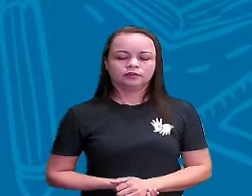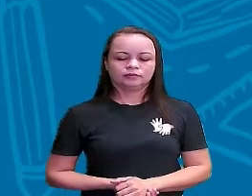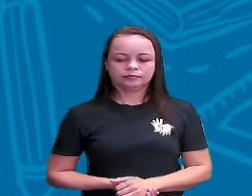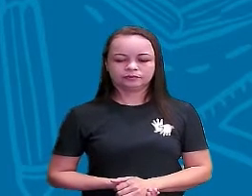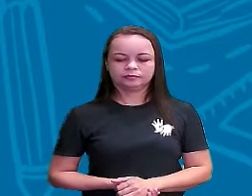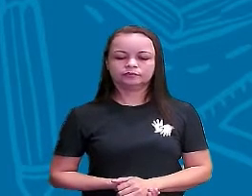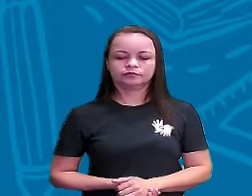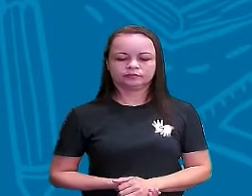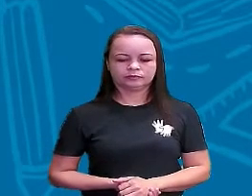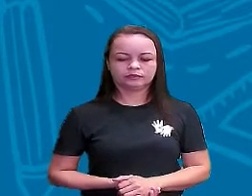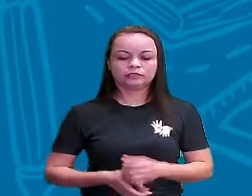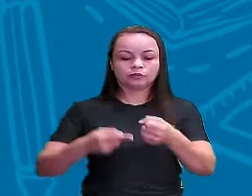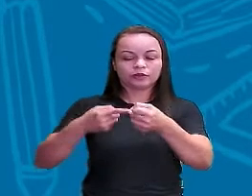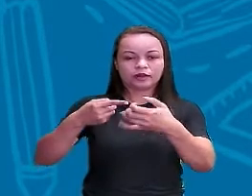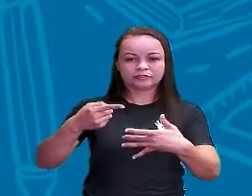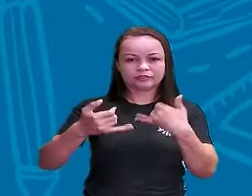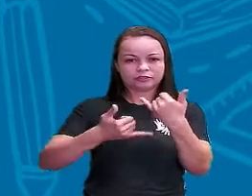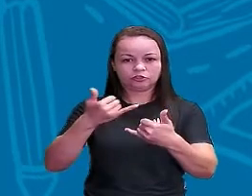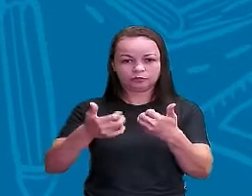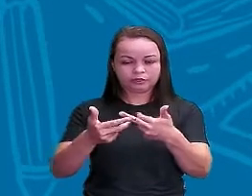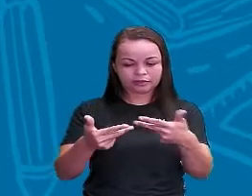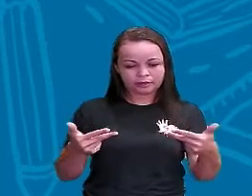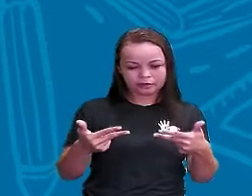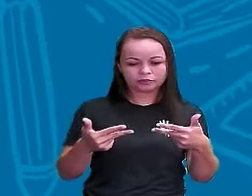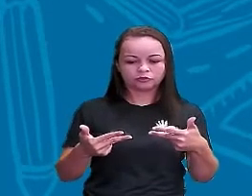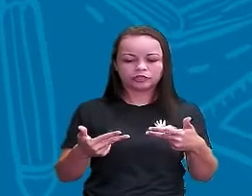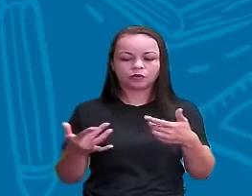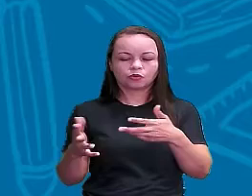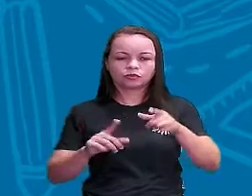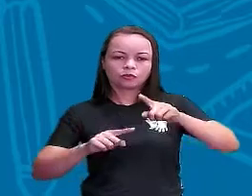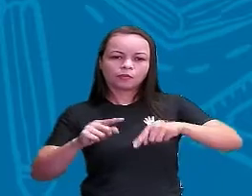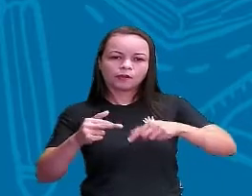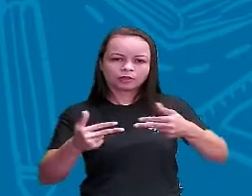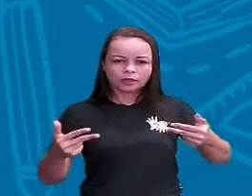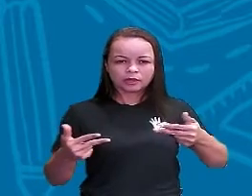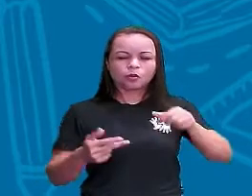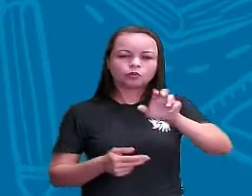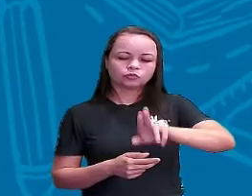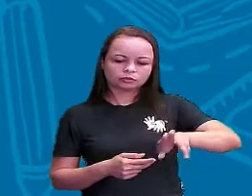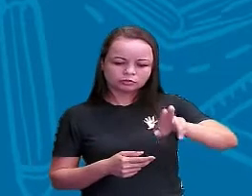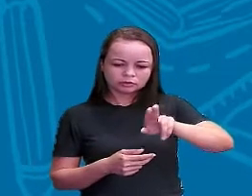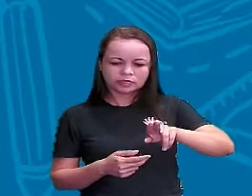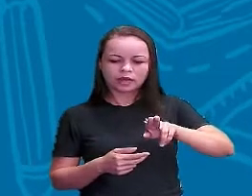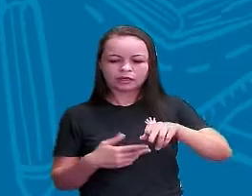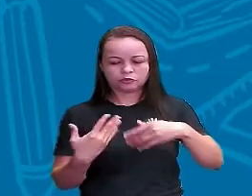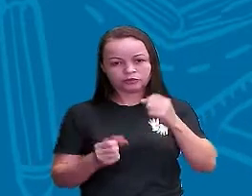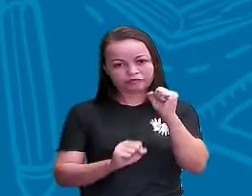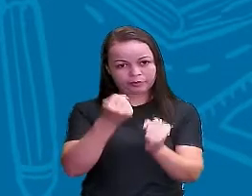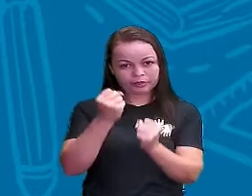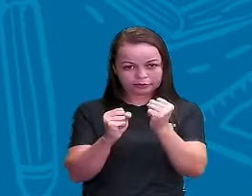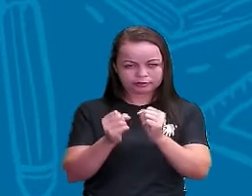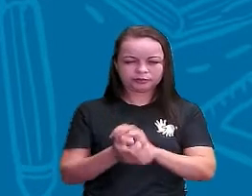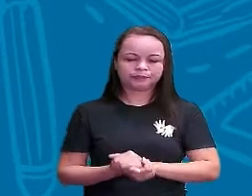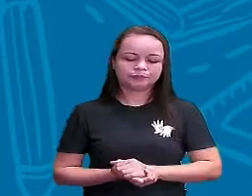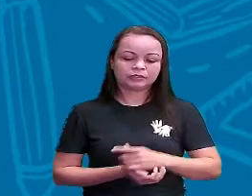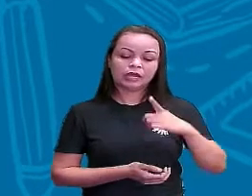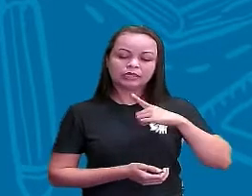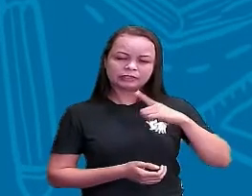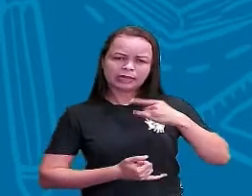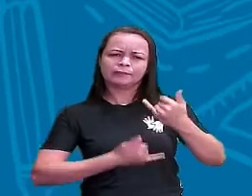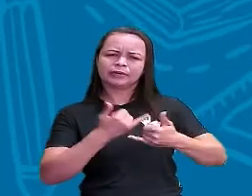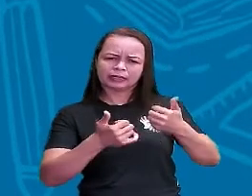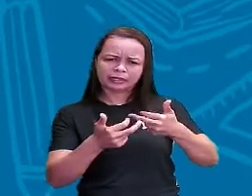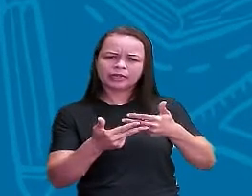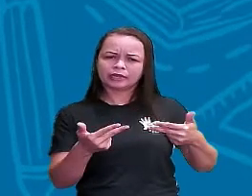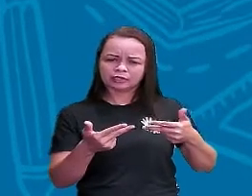Classificação dos brinquedos de acordo com o material que ele é fabricado Então Temos brinquedos que é feito de papel Tem